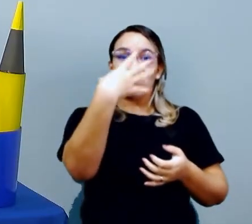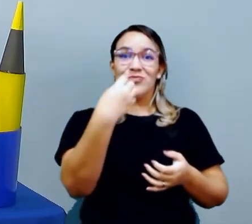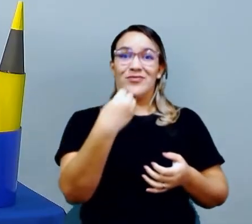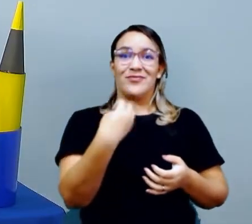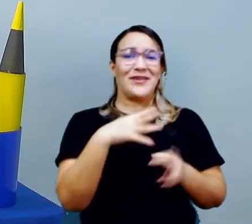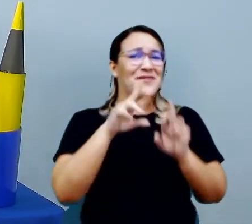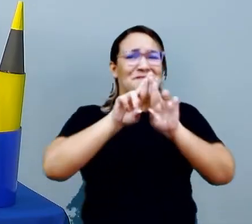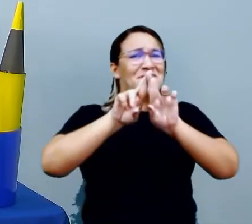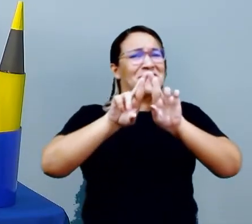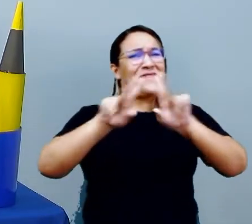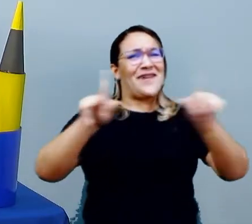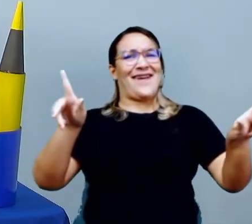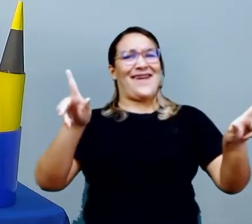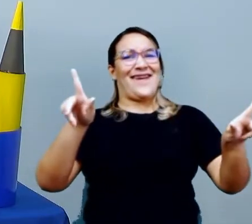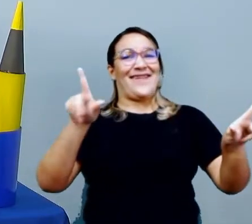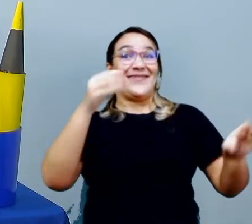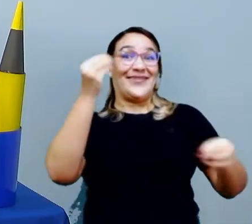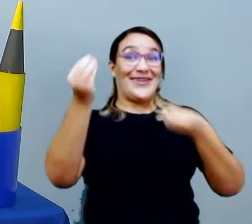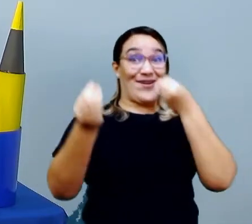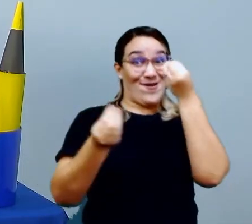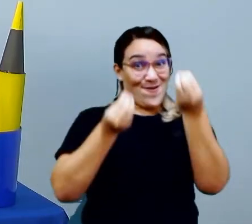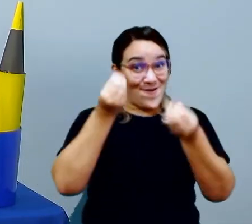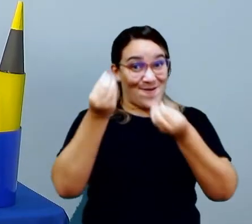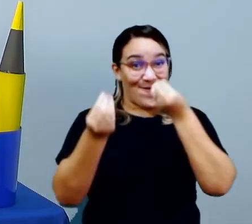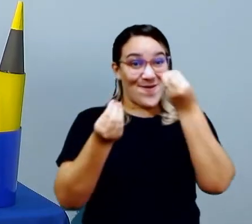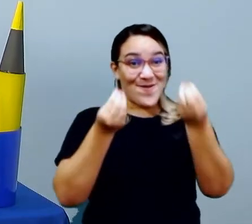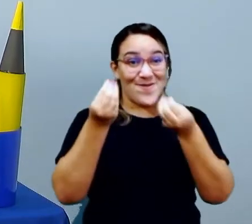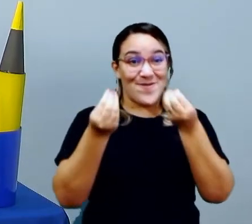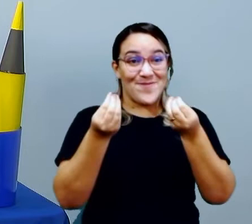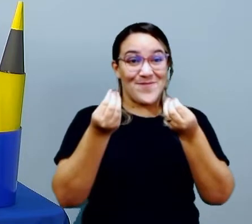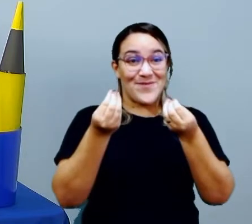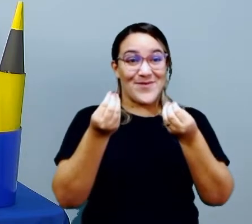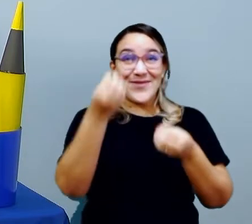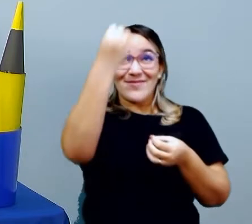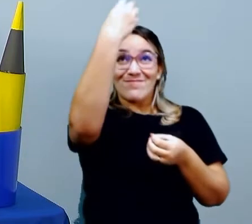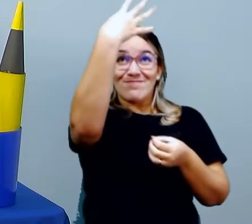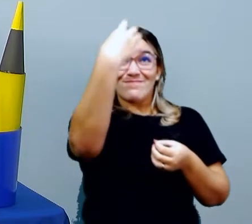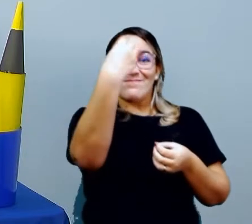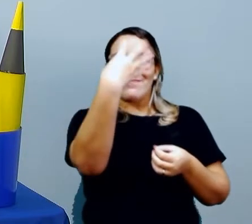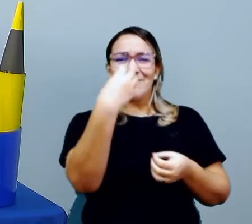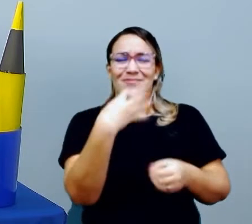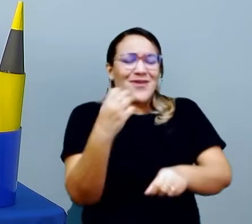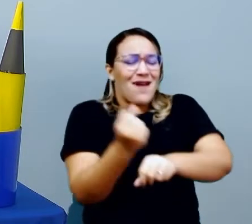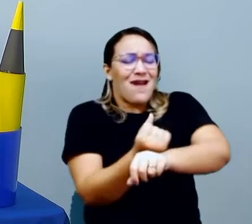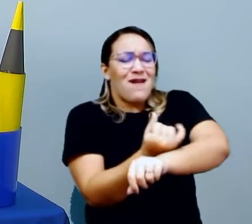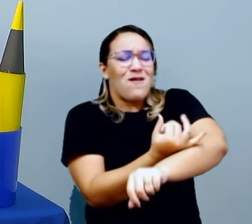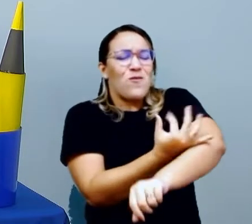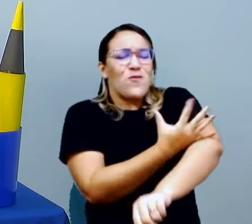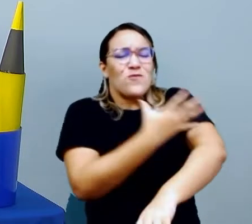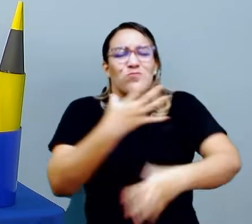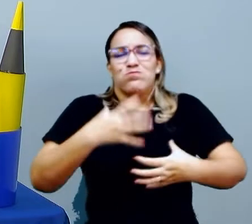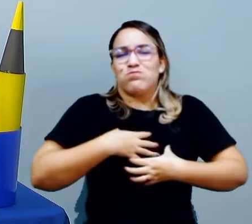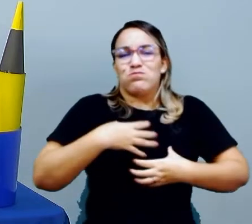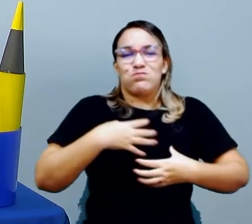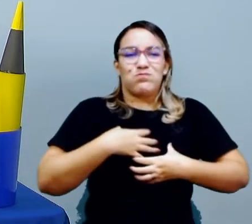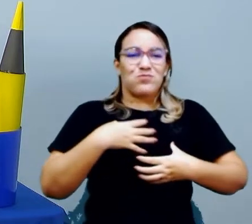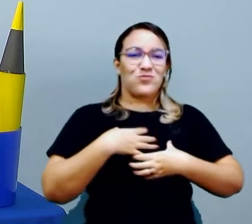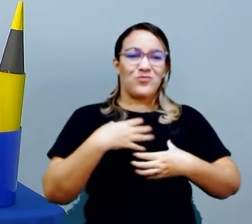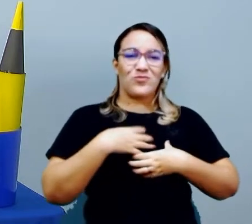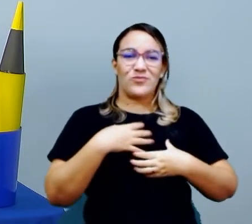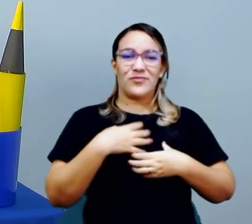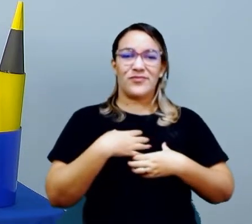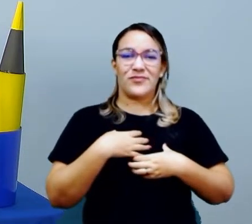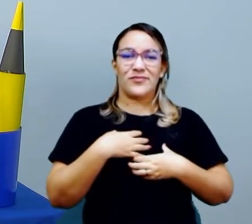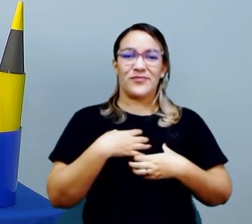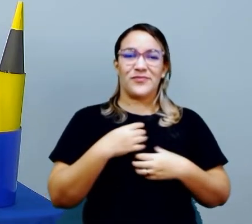semáforo diferente, porque o nosso semáforo vai ser o semáforo das emoções. Então, ele